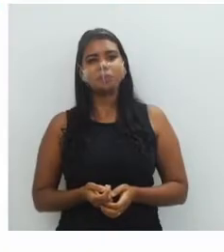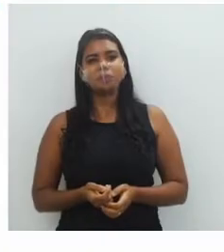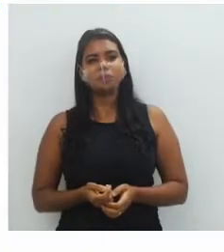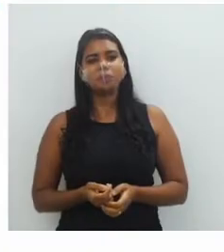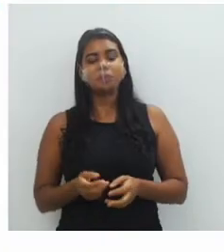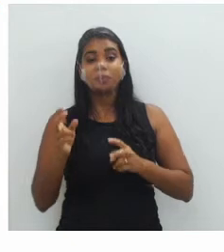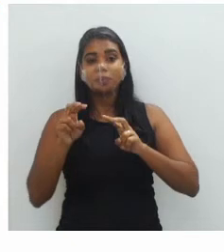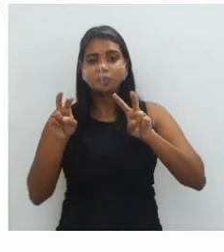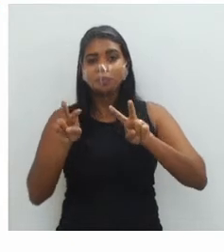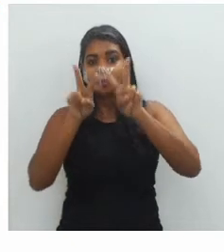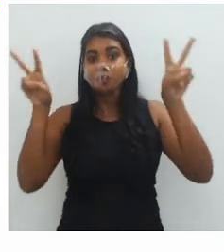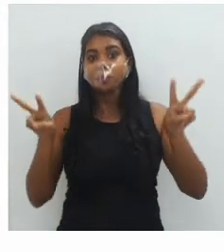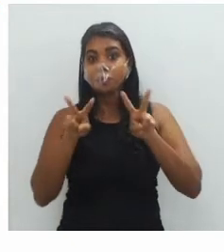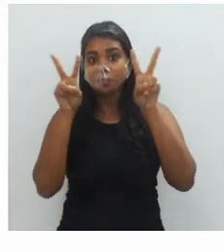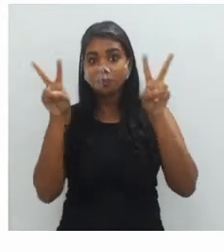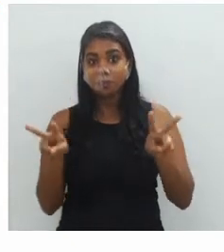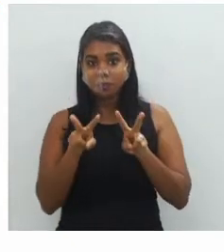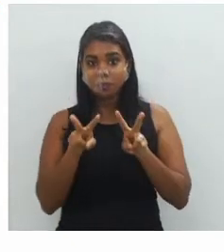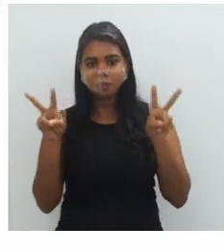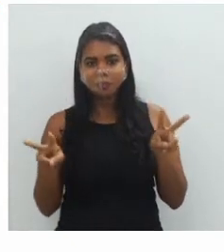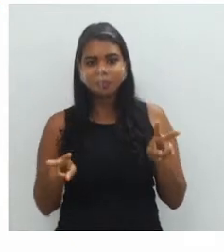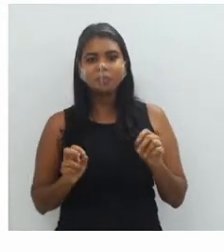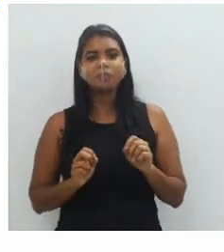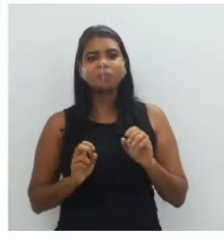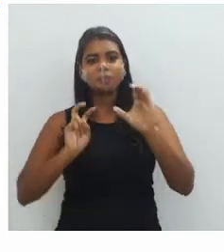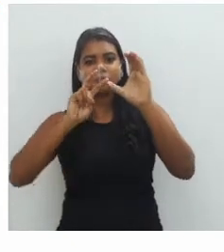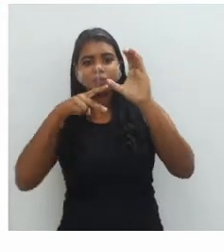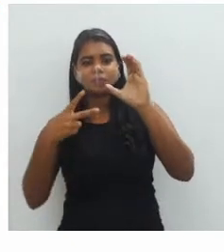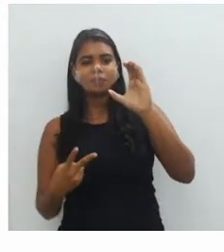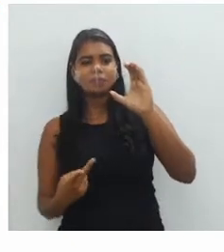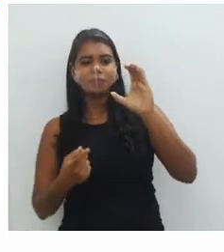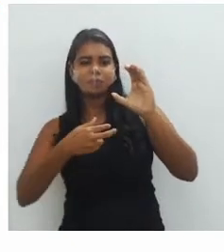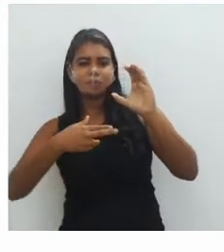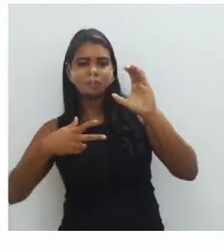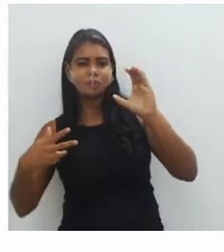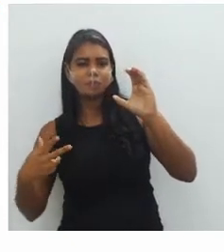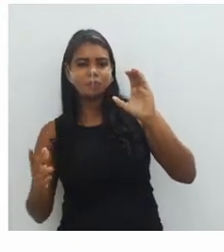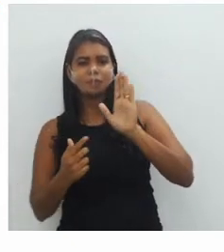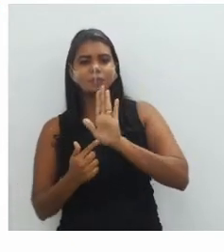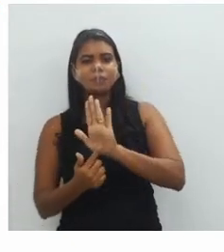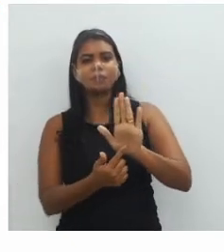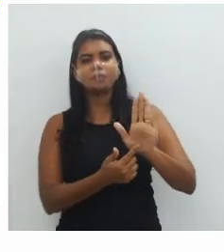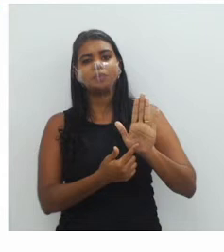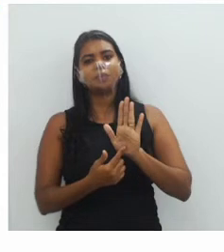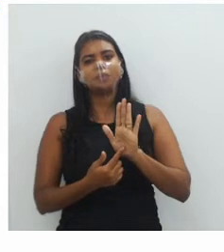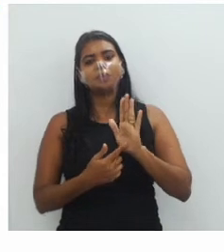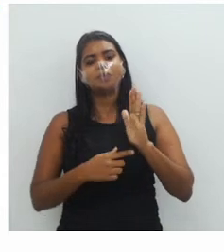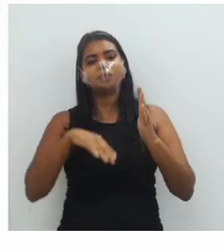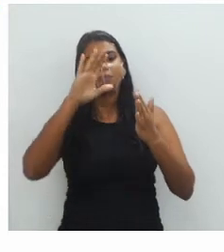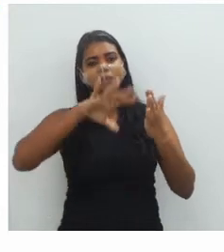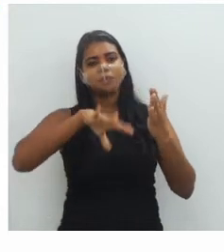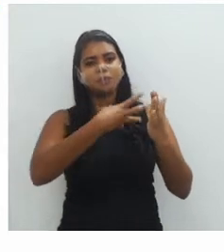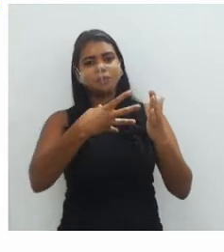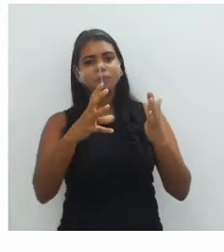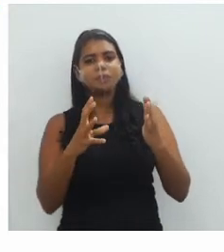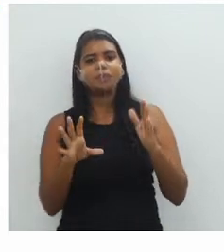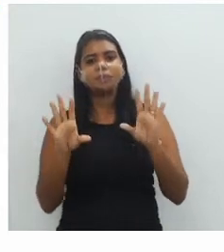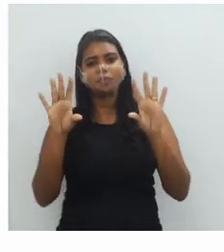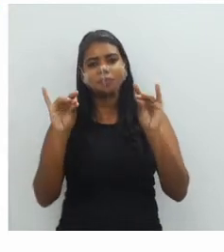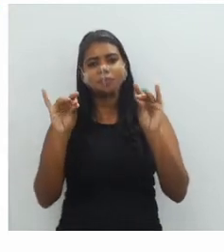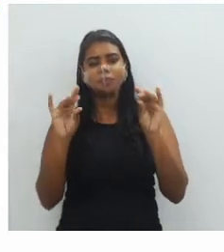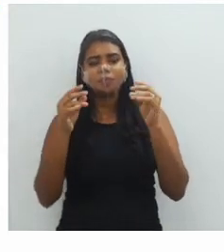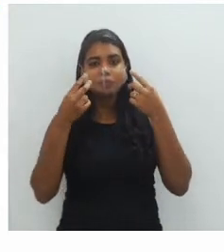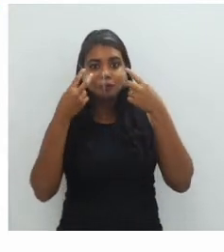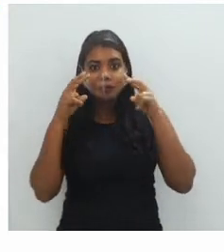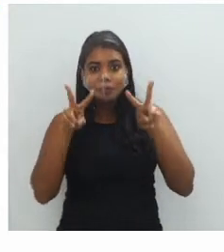produção visual, né? Elas trazem tipos e texturas. Então olha só! Observando através do tato ou do